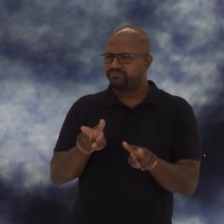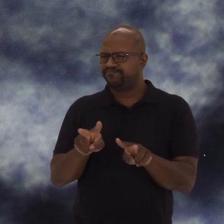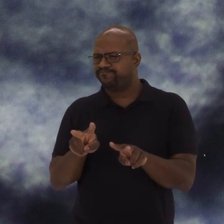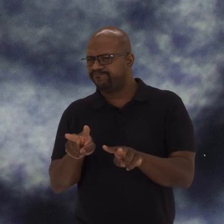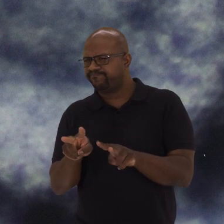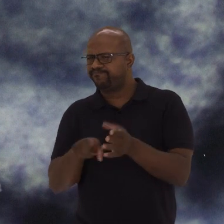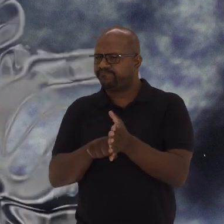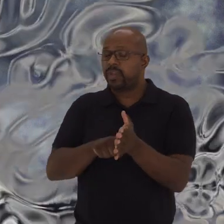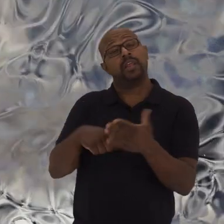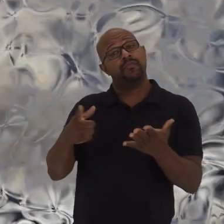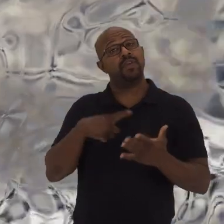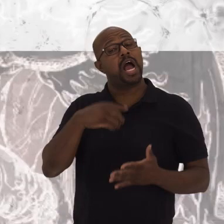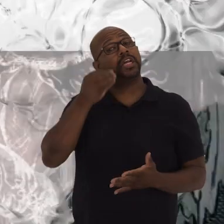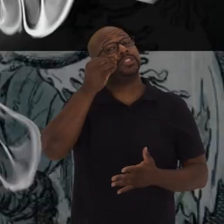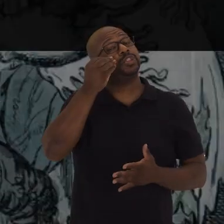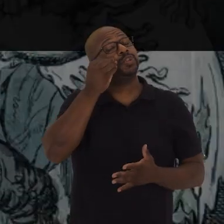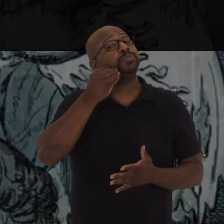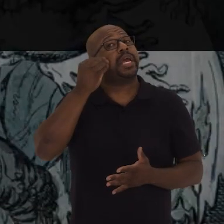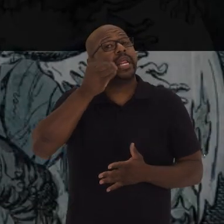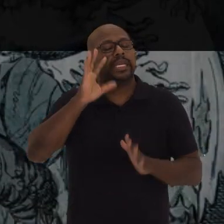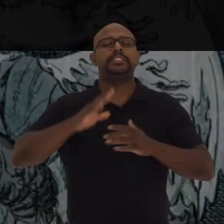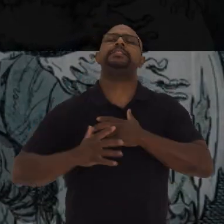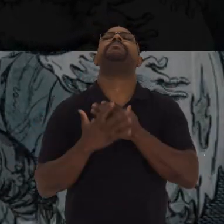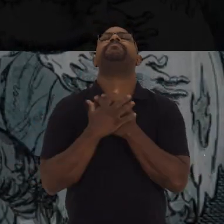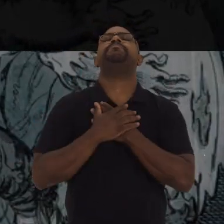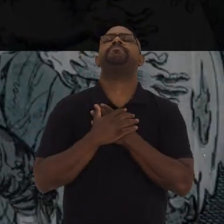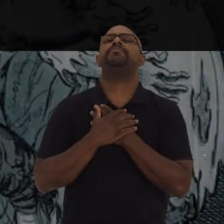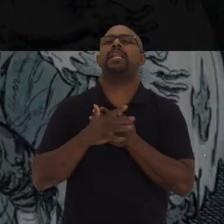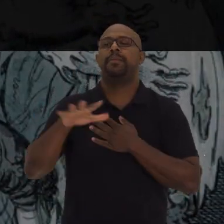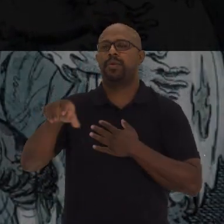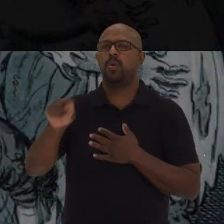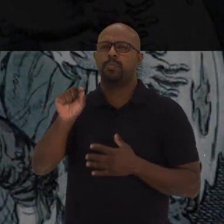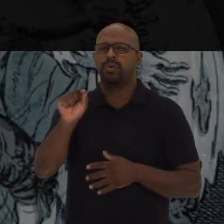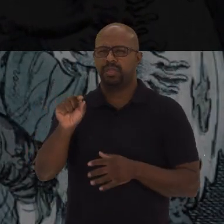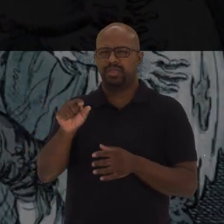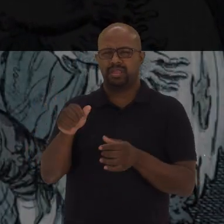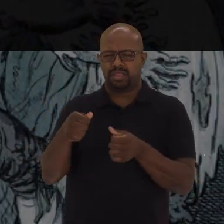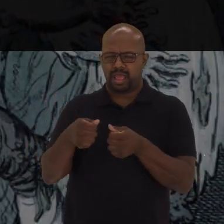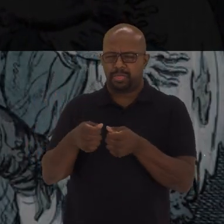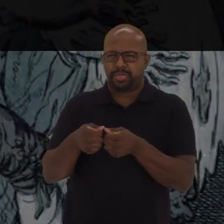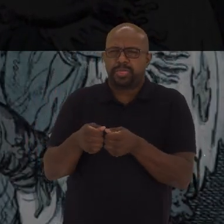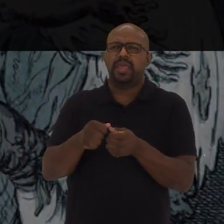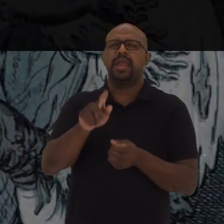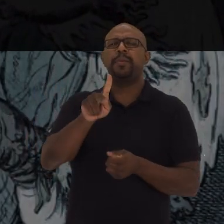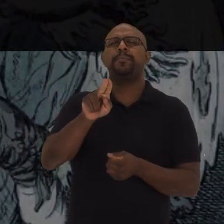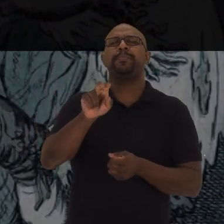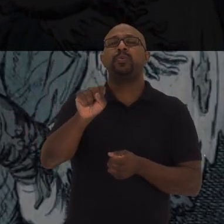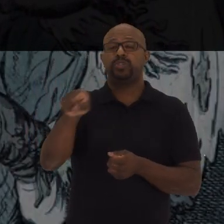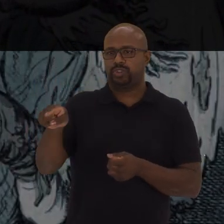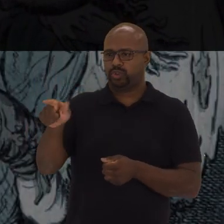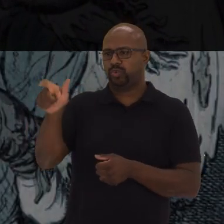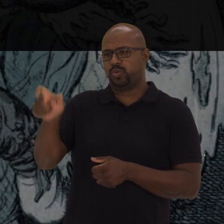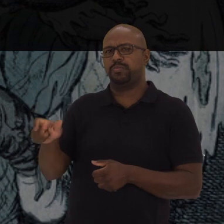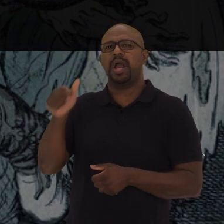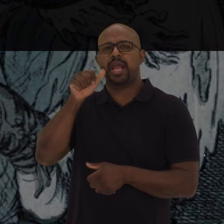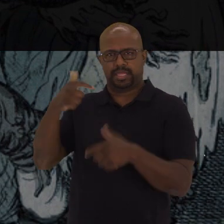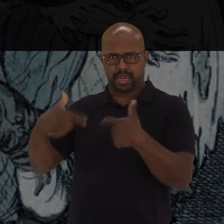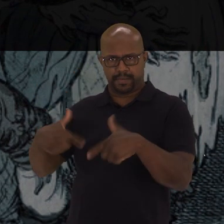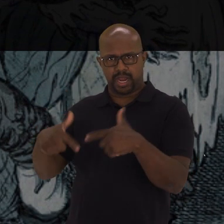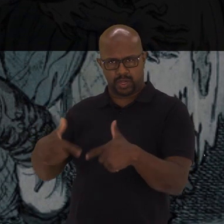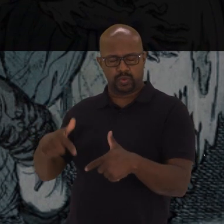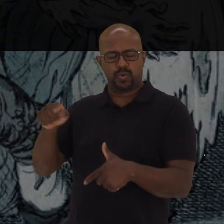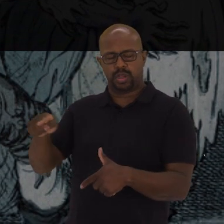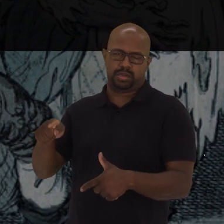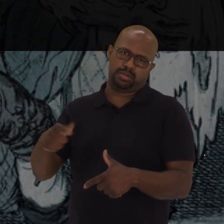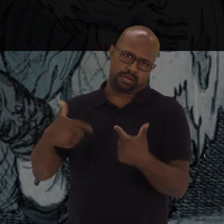pensou assim Eu vou fazer um experimento Ele pegou um pouco de pus De uma pústula de uma trabalhadora Uma ordenhadeira, tá?